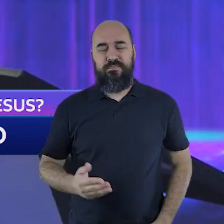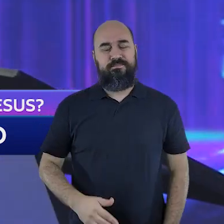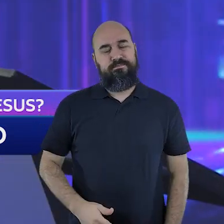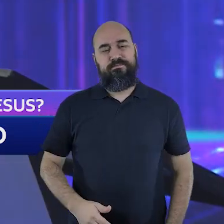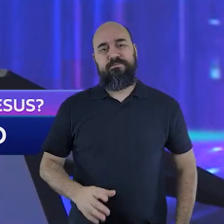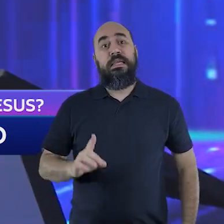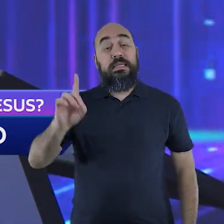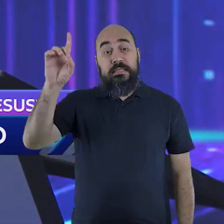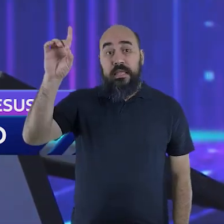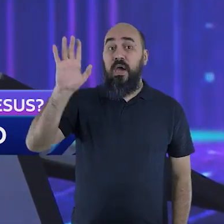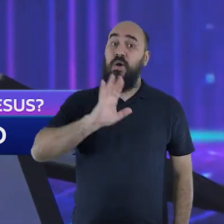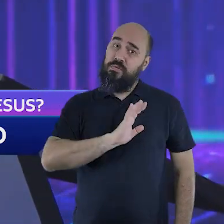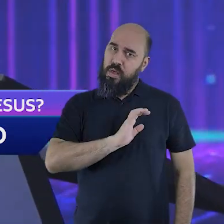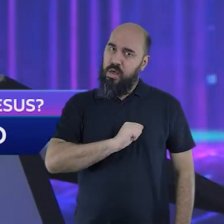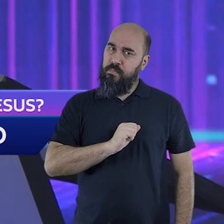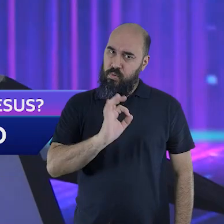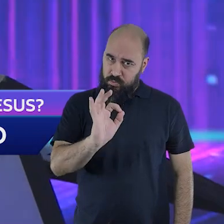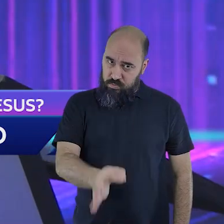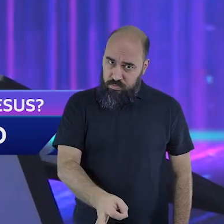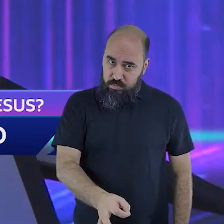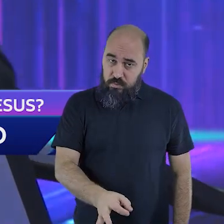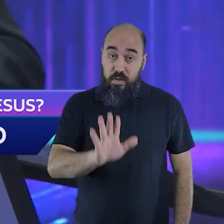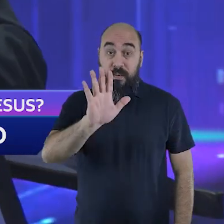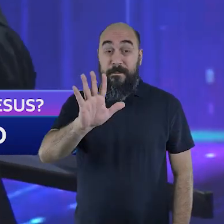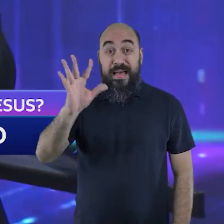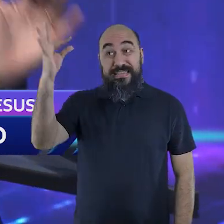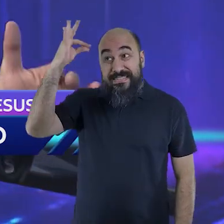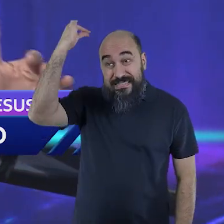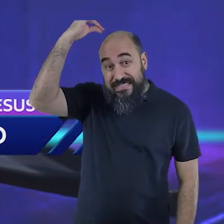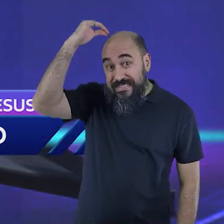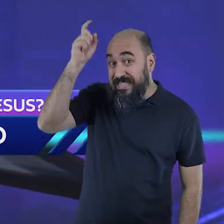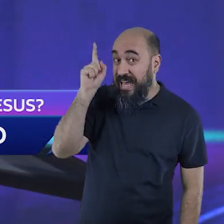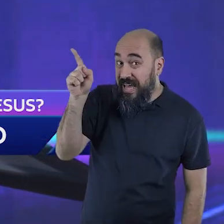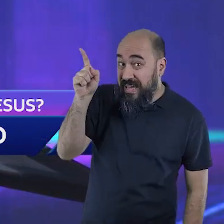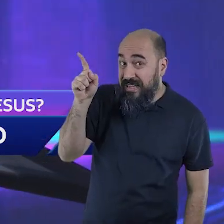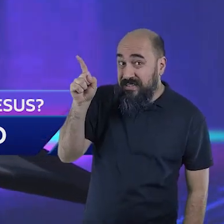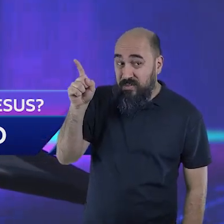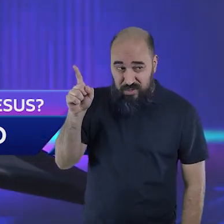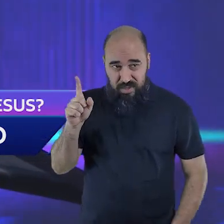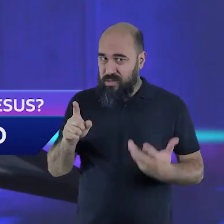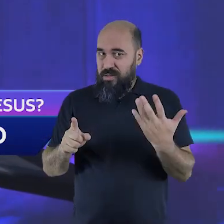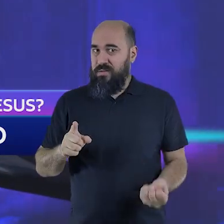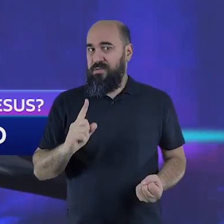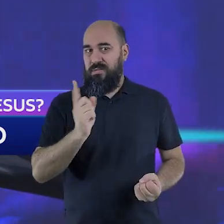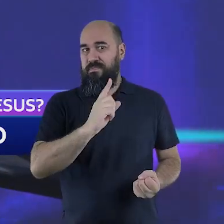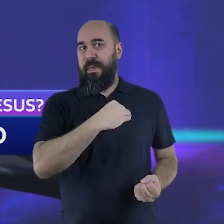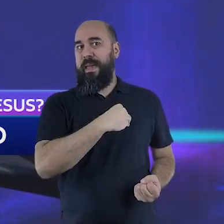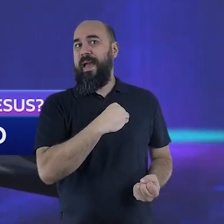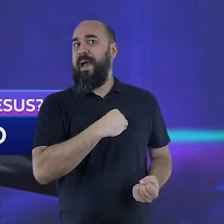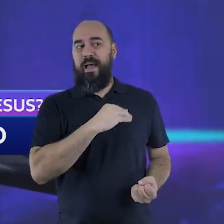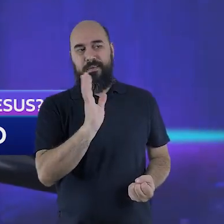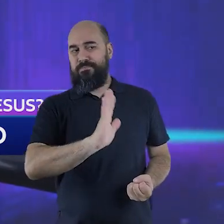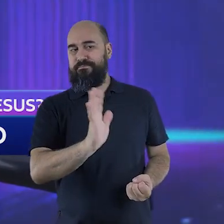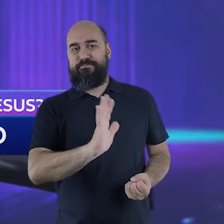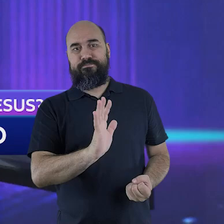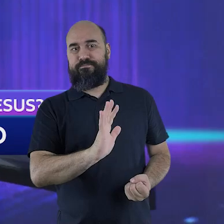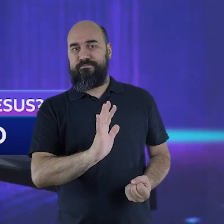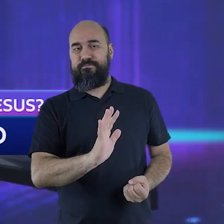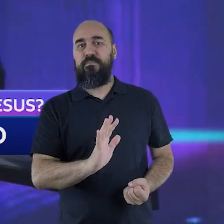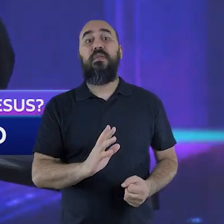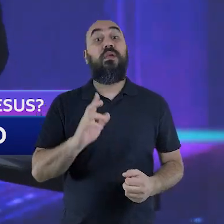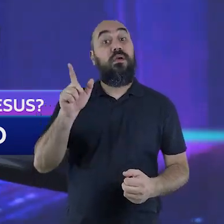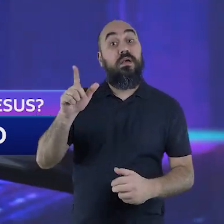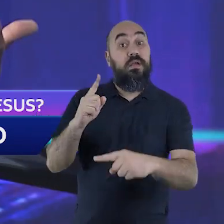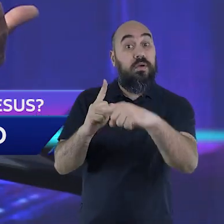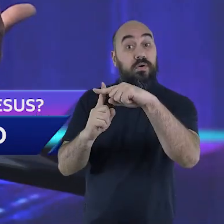amor, mas a sua santidade não tolera o pecado. Na cruz, Jesus pagou a